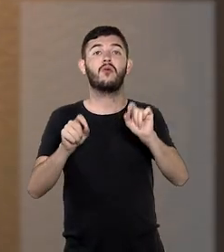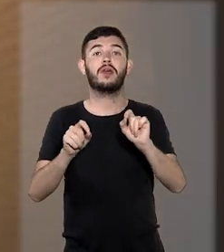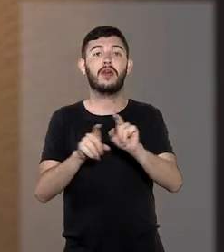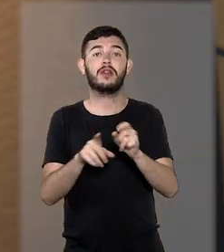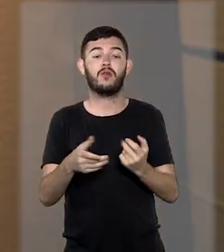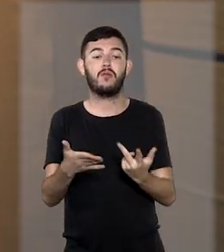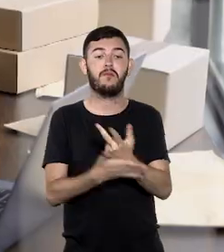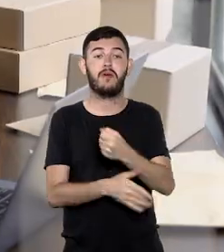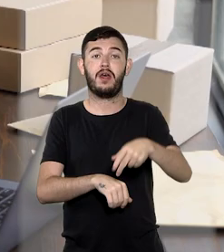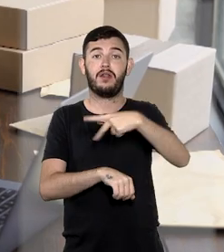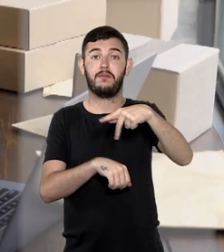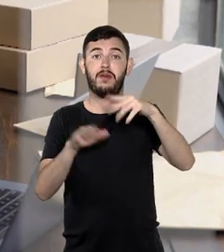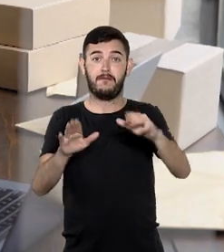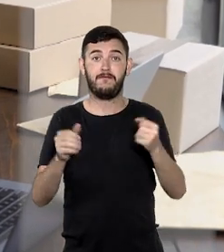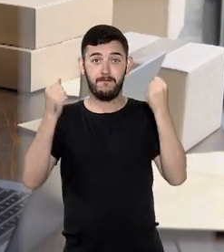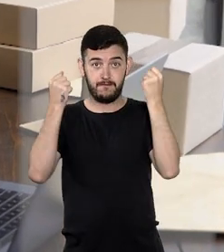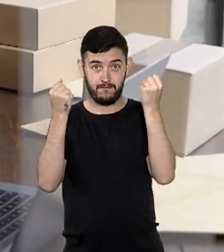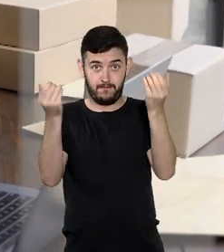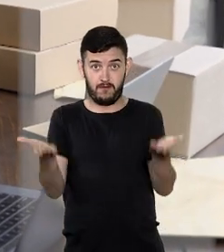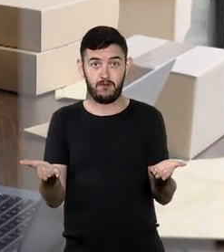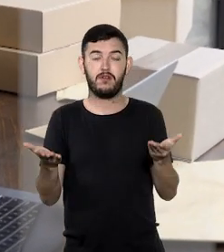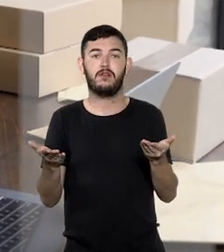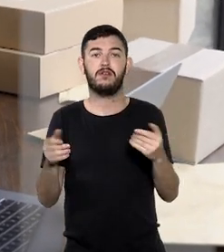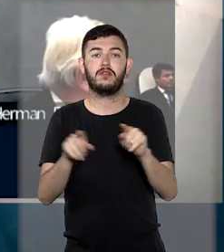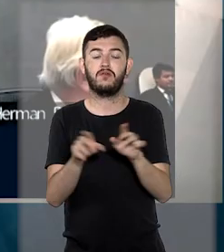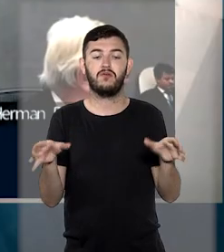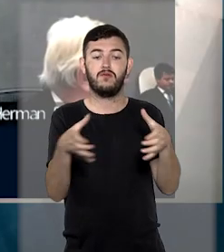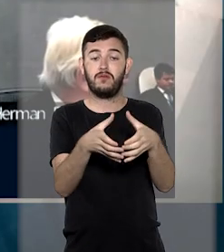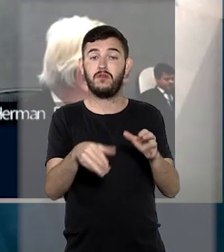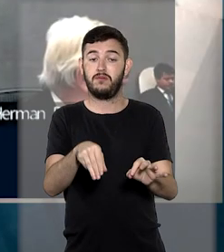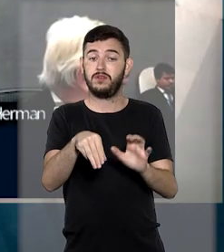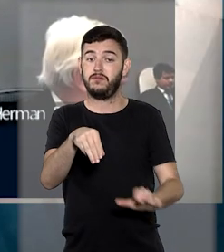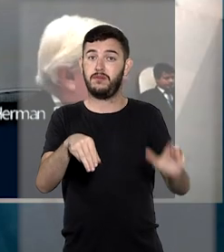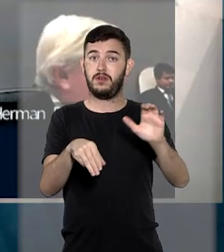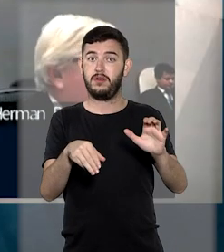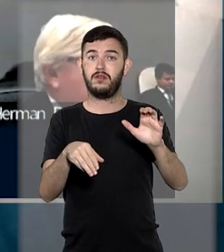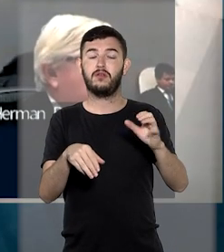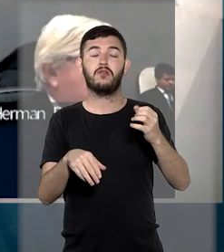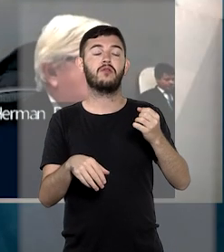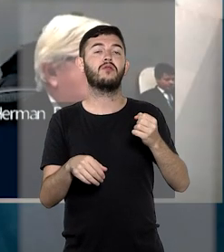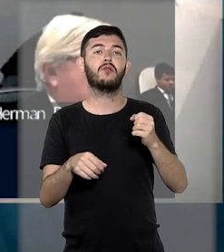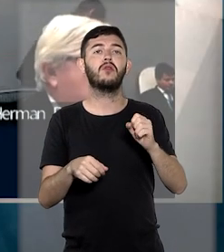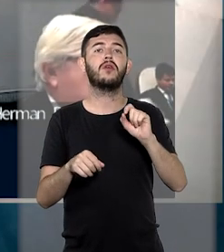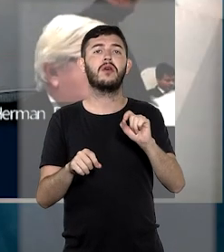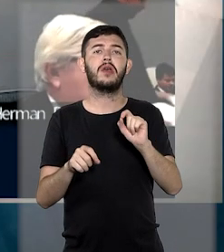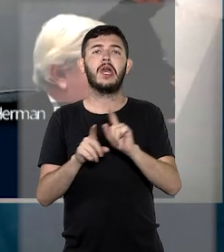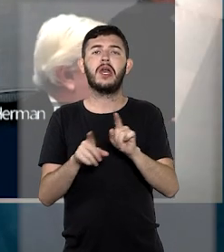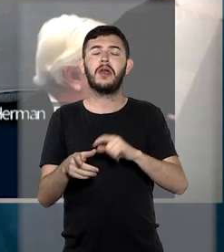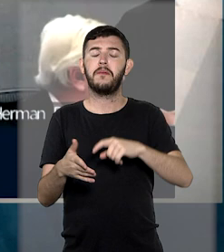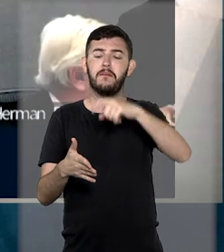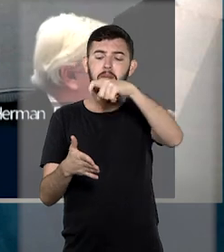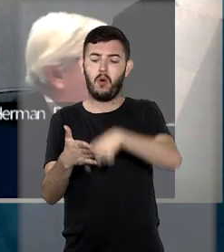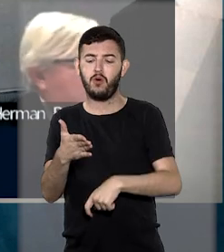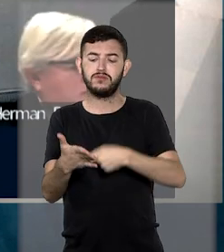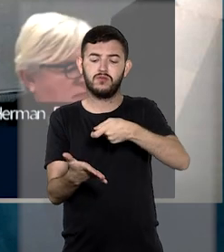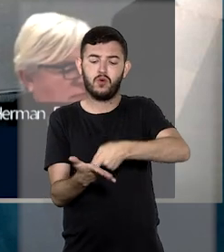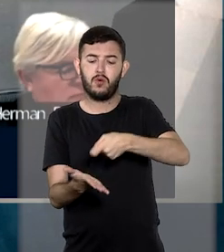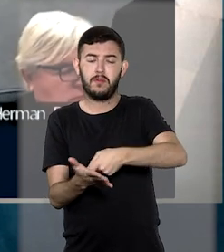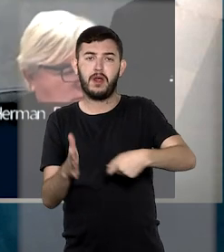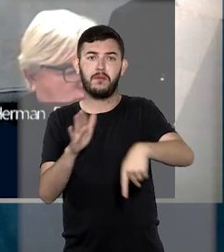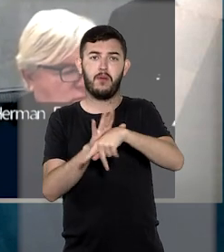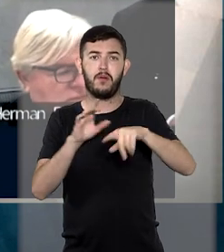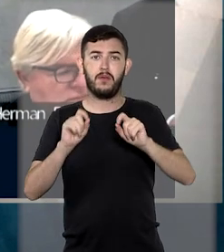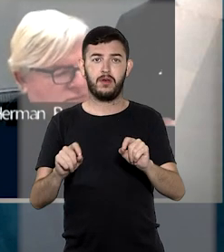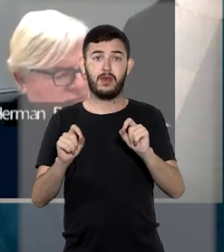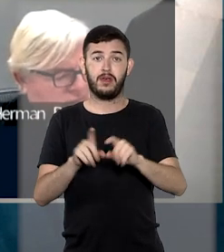de bens de origem estrangeira do estabelecimento importador. Com isso, o colegiado definiu que o imposto deverá ser cobrado tanto no